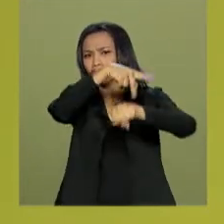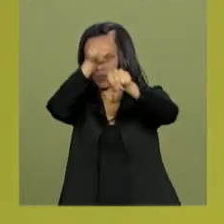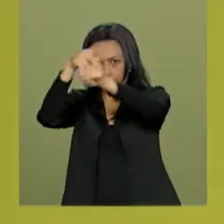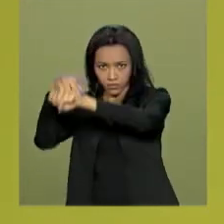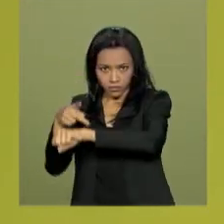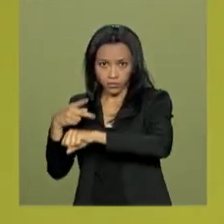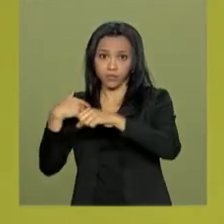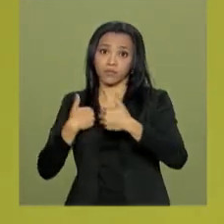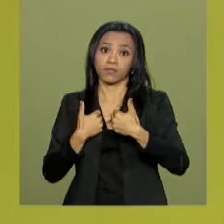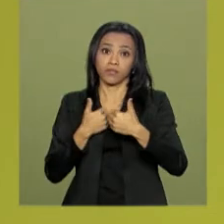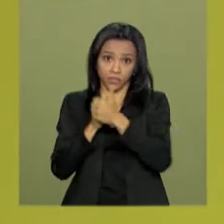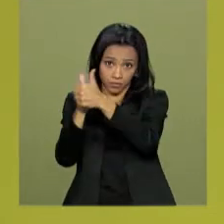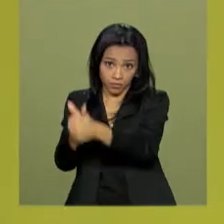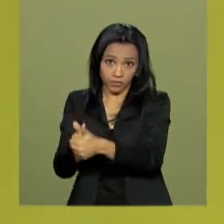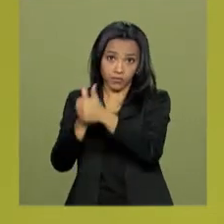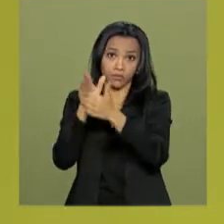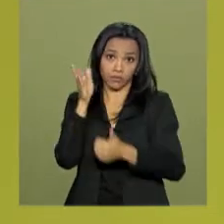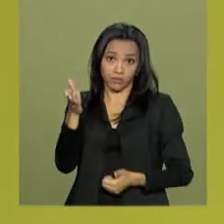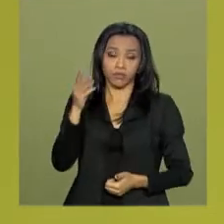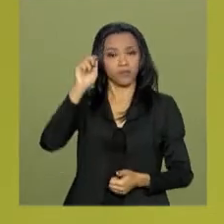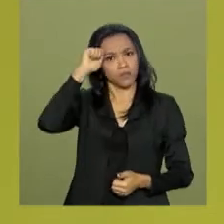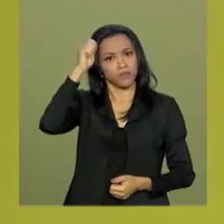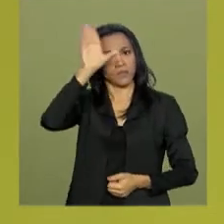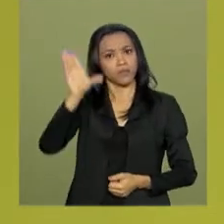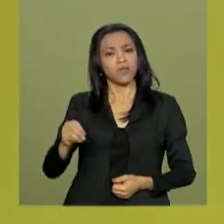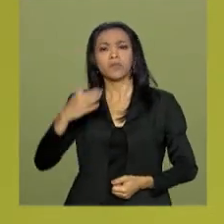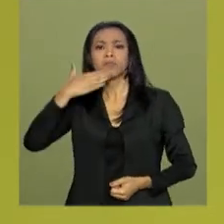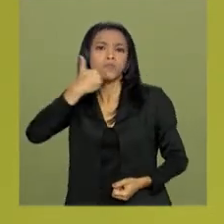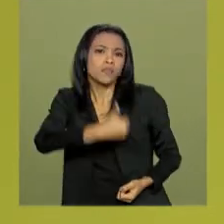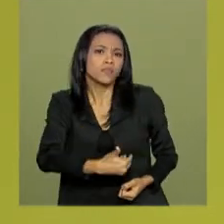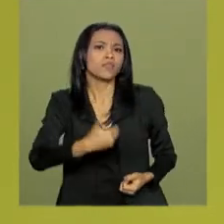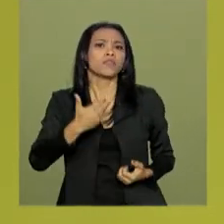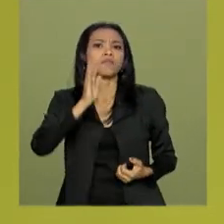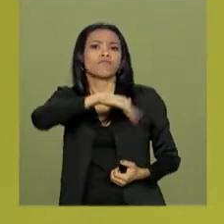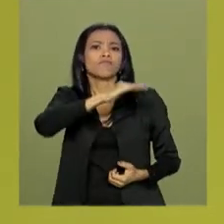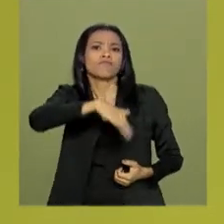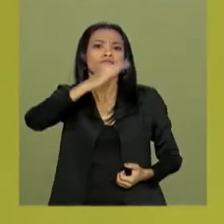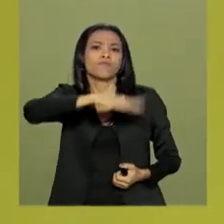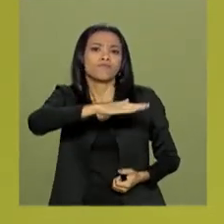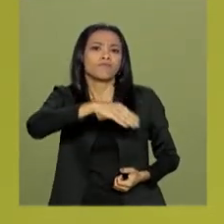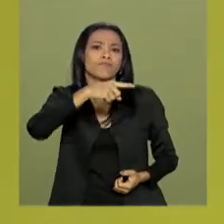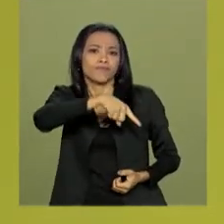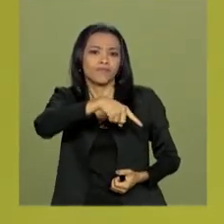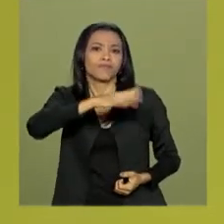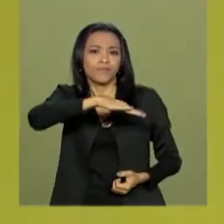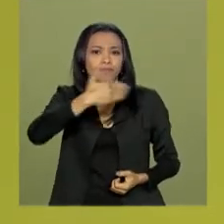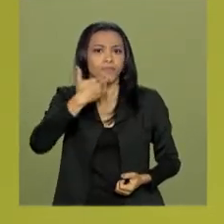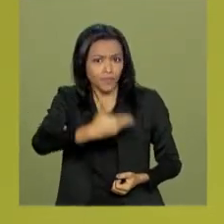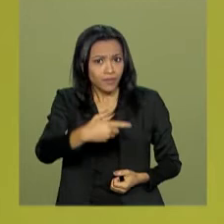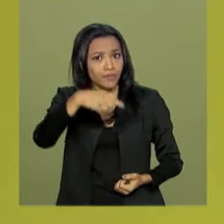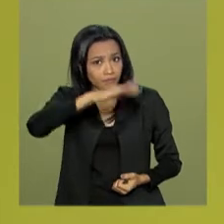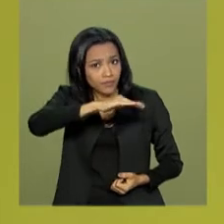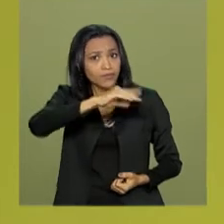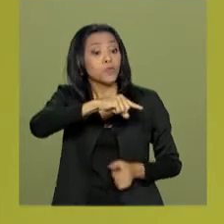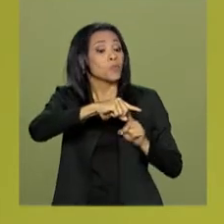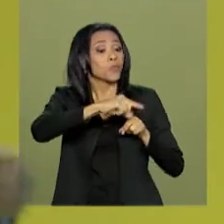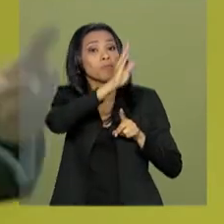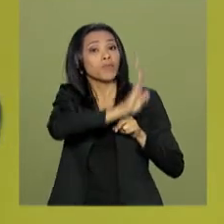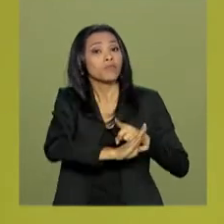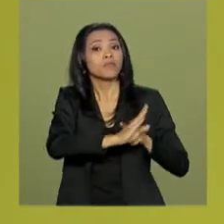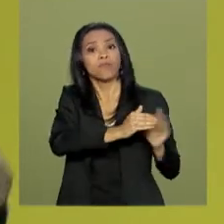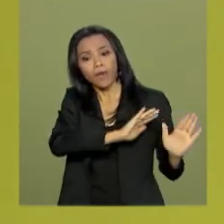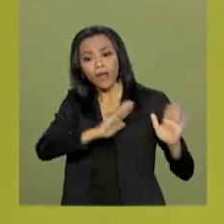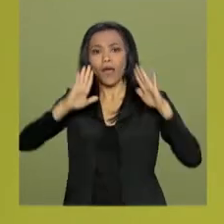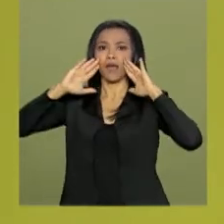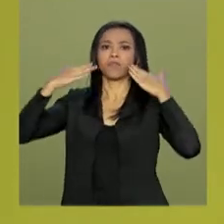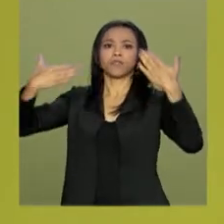países africanos, pediam, não é? Pediam audiência a nós, pediam a chamada bilateral, para falar da